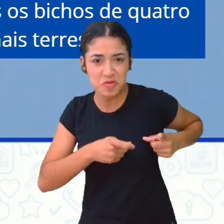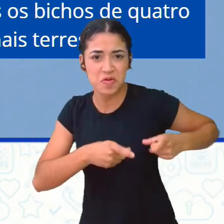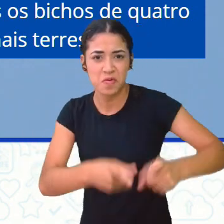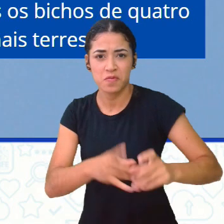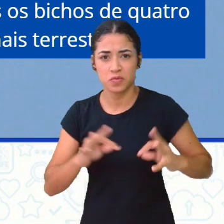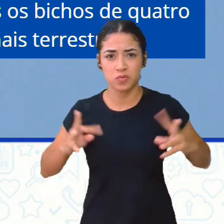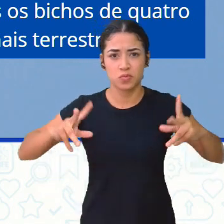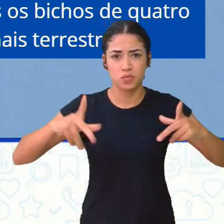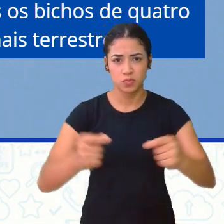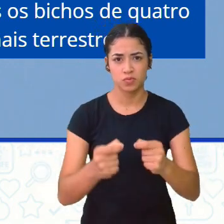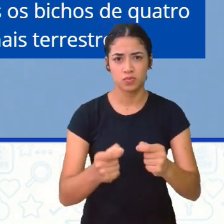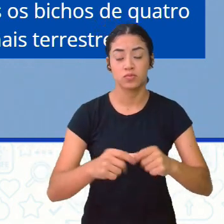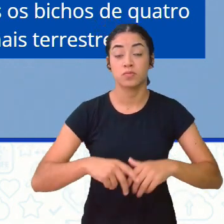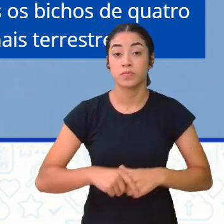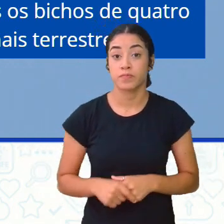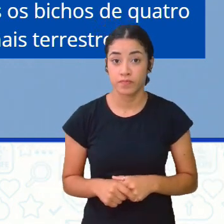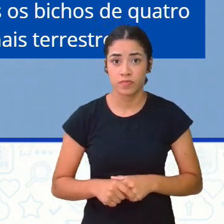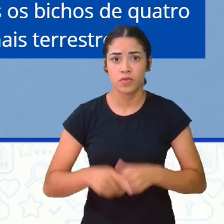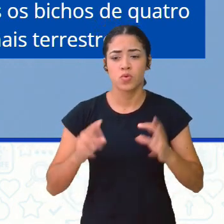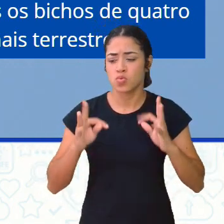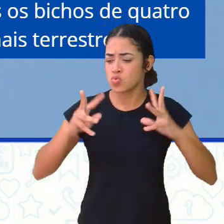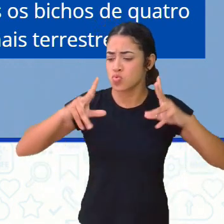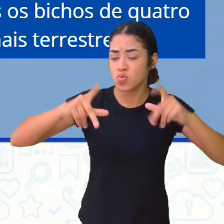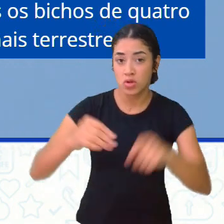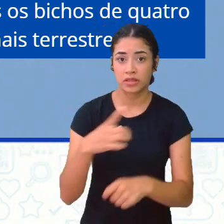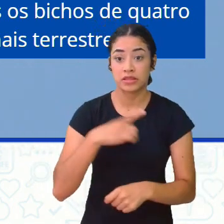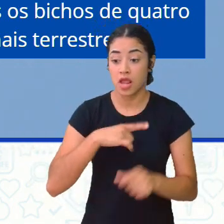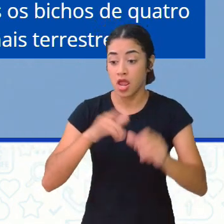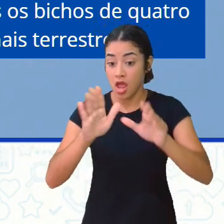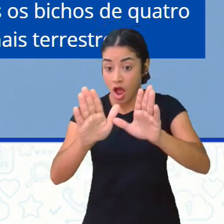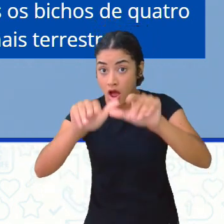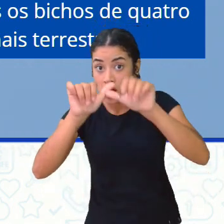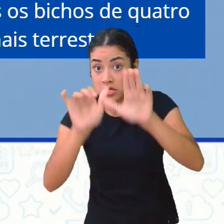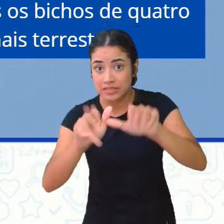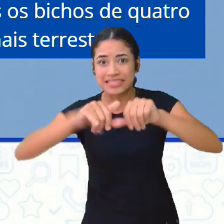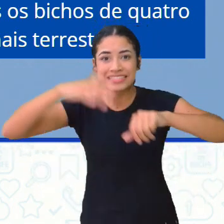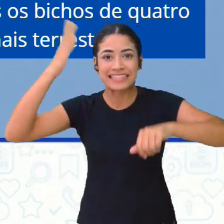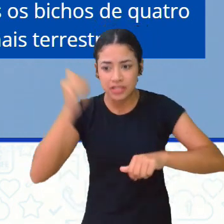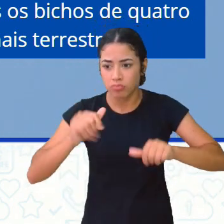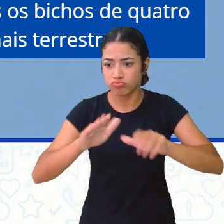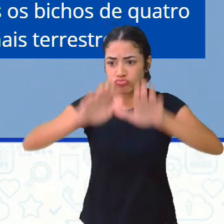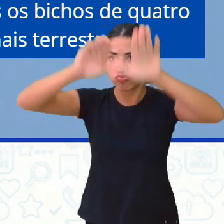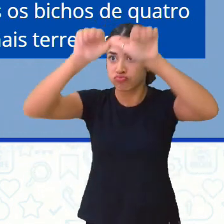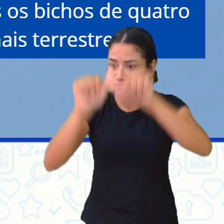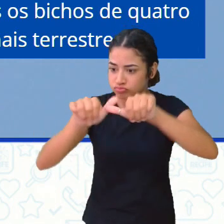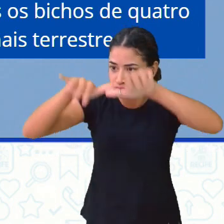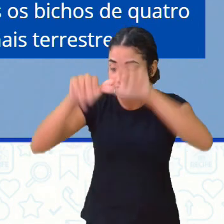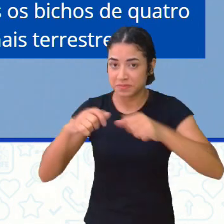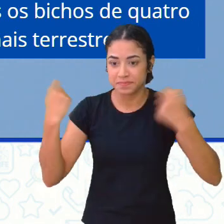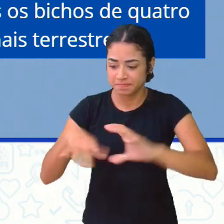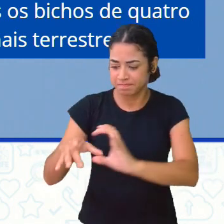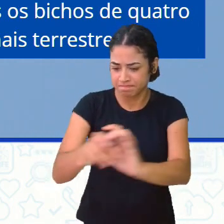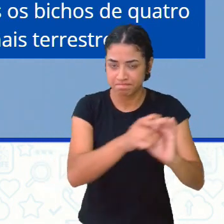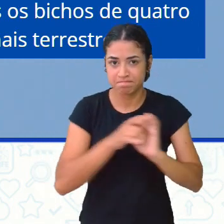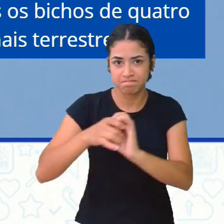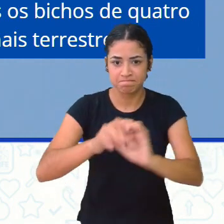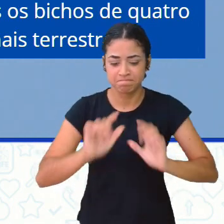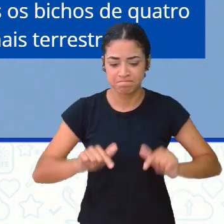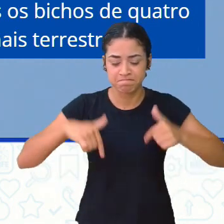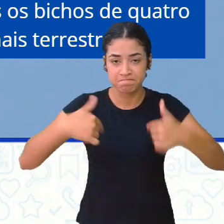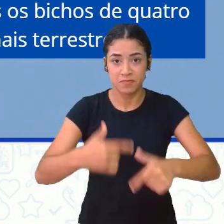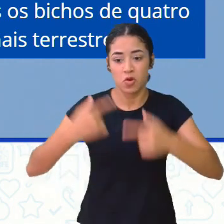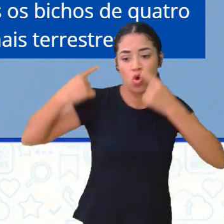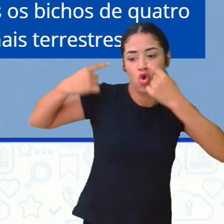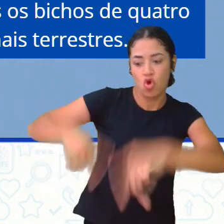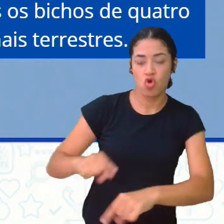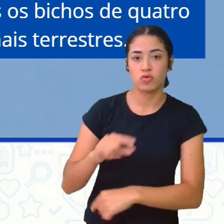quadrúpedes, disse o passarinho. Todos aqueles que têm asas e sabem voar, devem se unir na luta contra os bichos